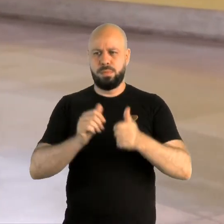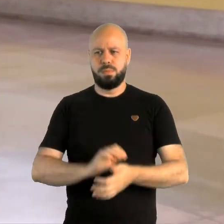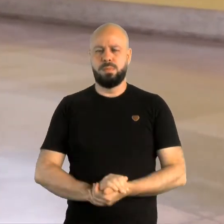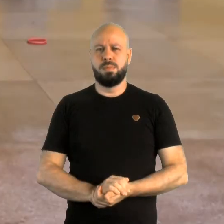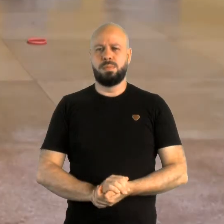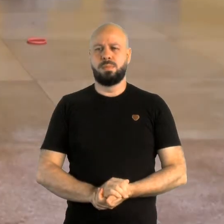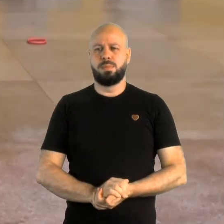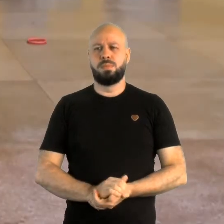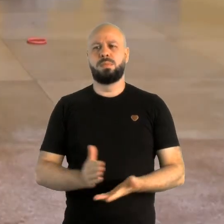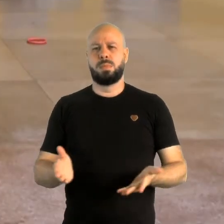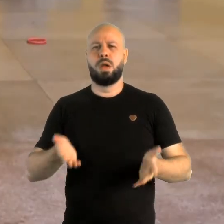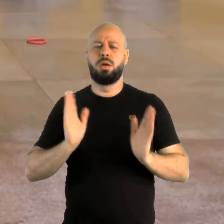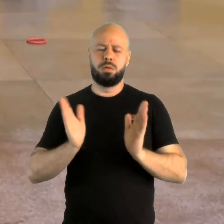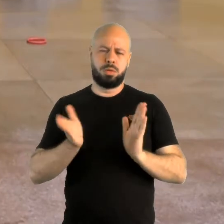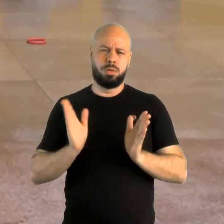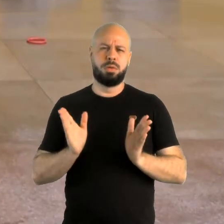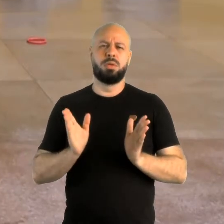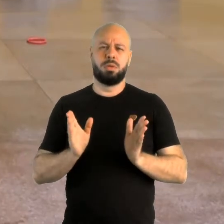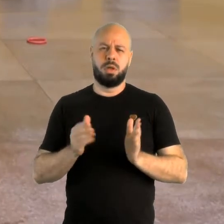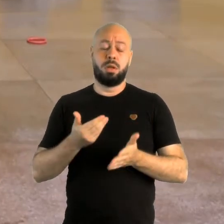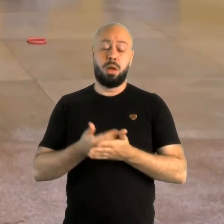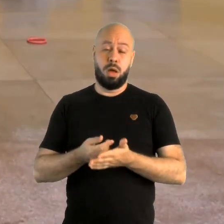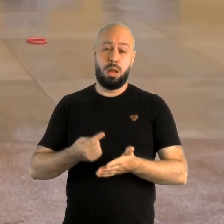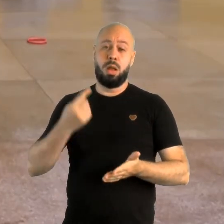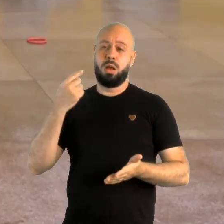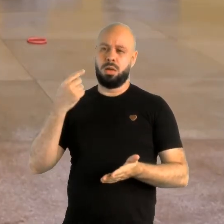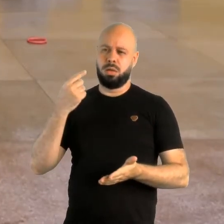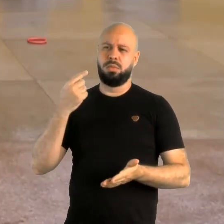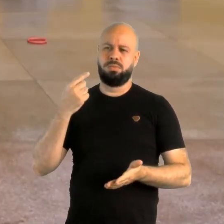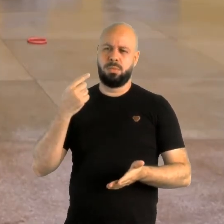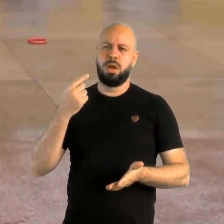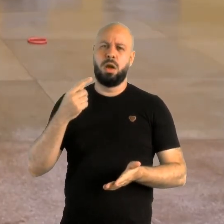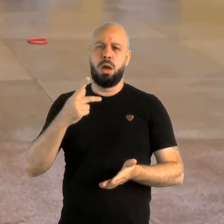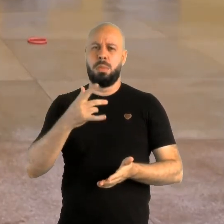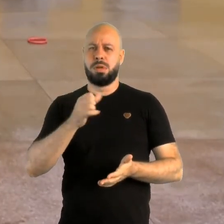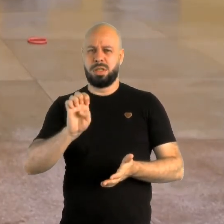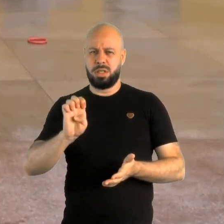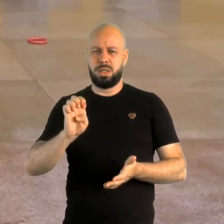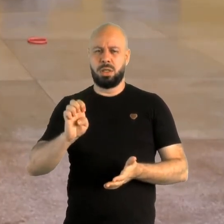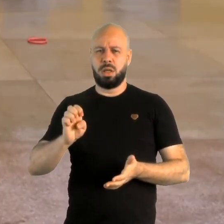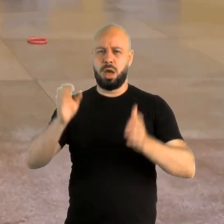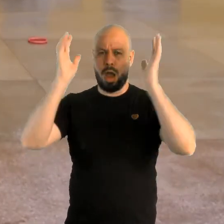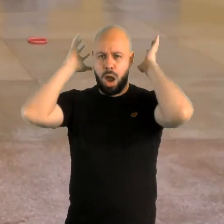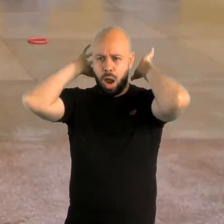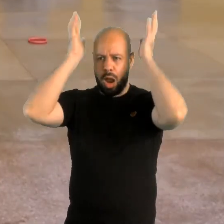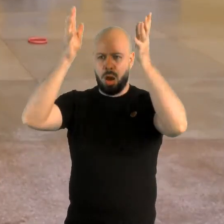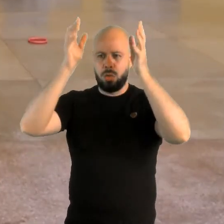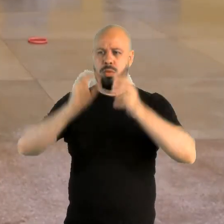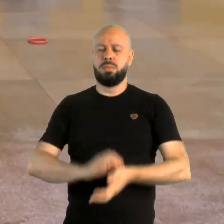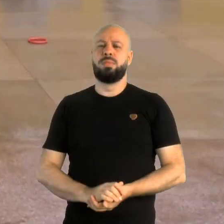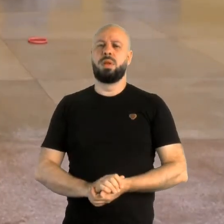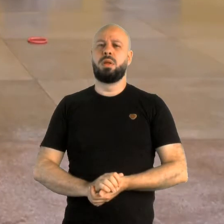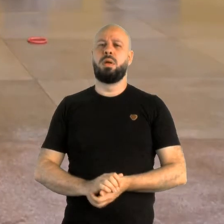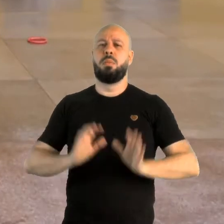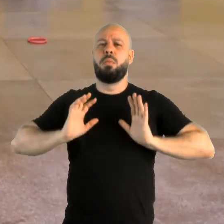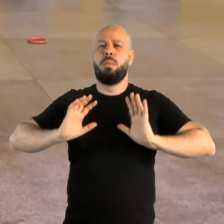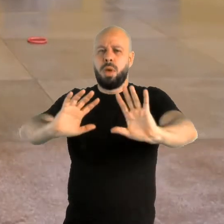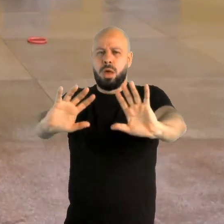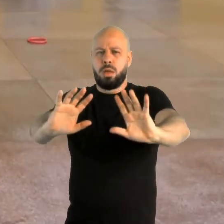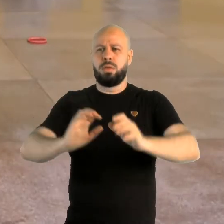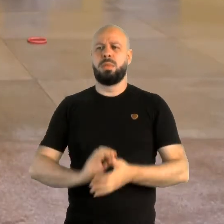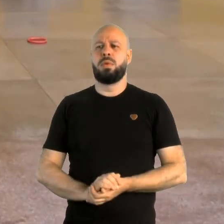Então, já fizemos na aula anterior, passe alto, por cima da cabeça, passe peito.